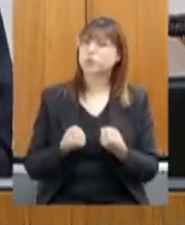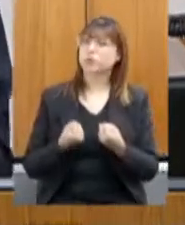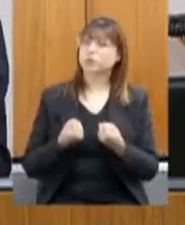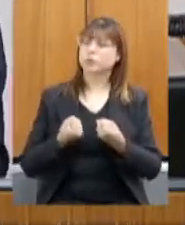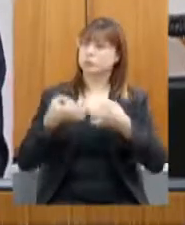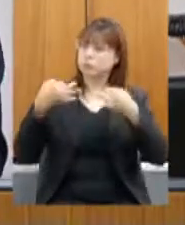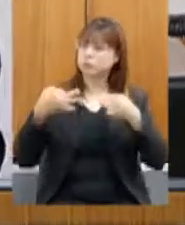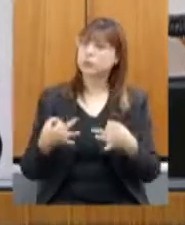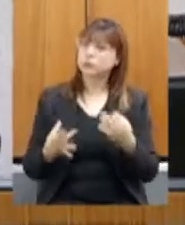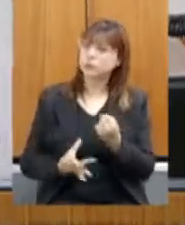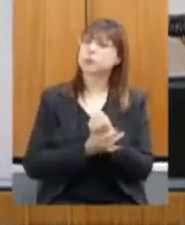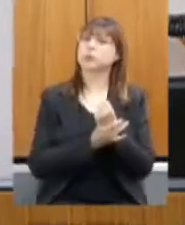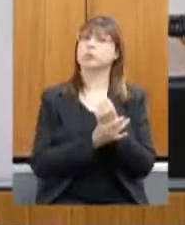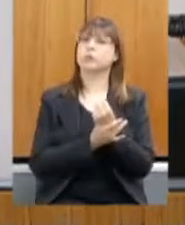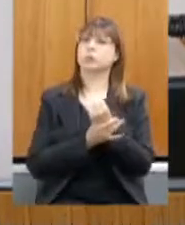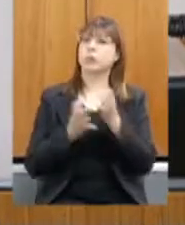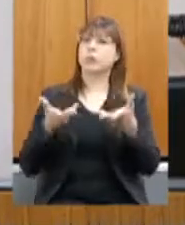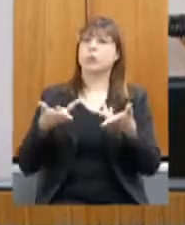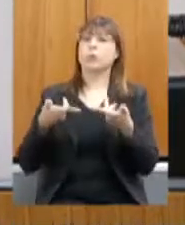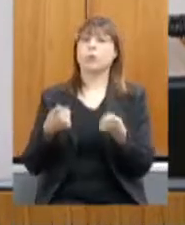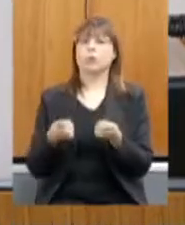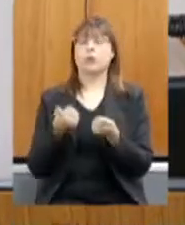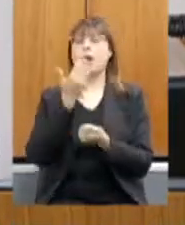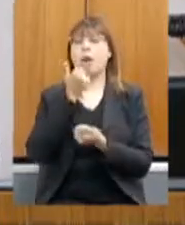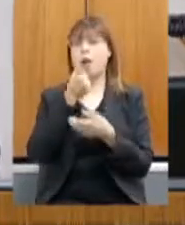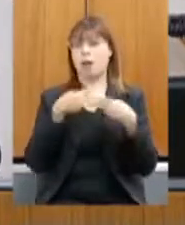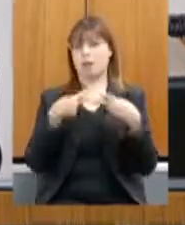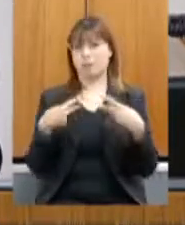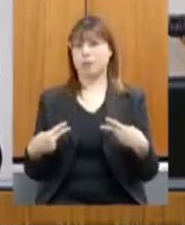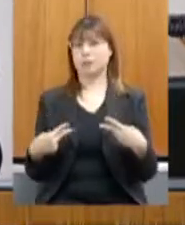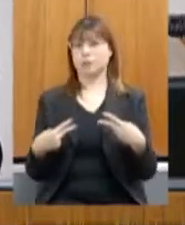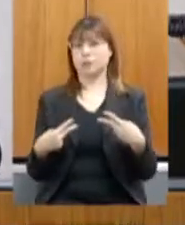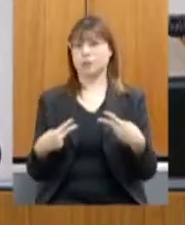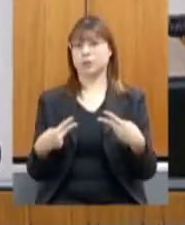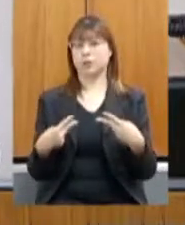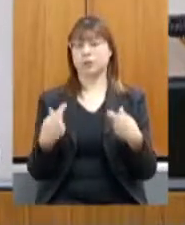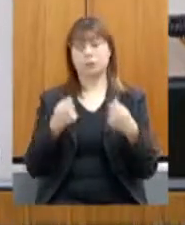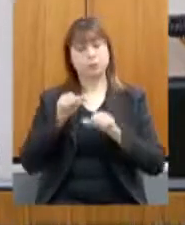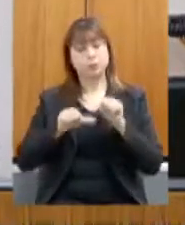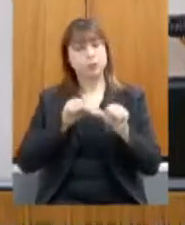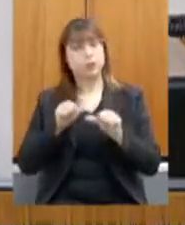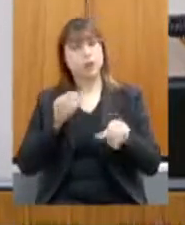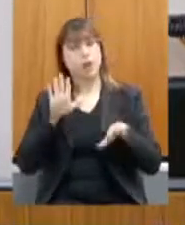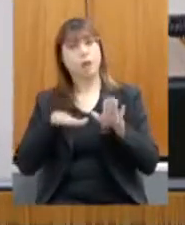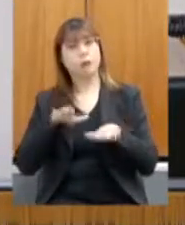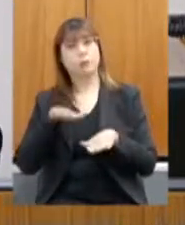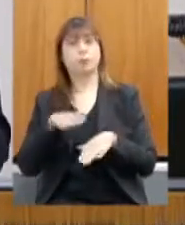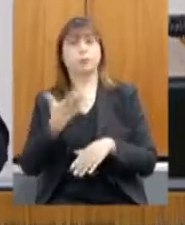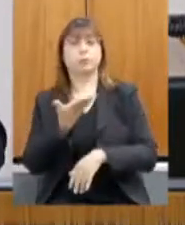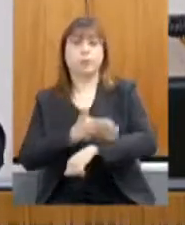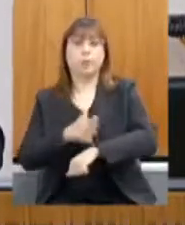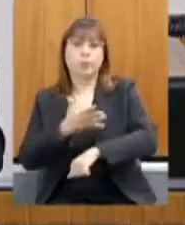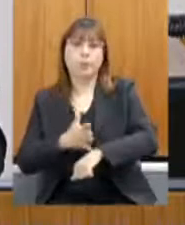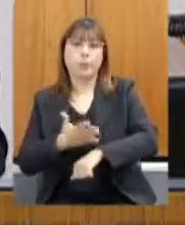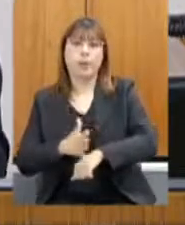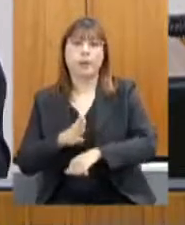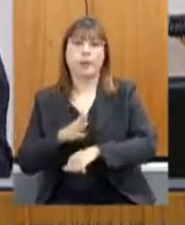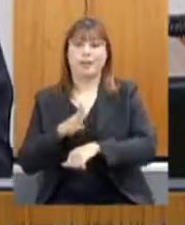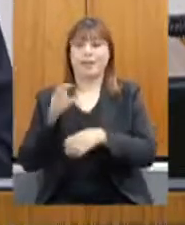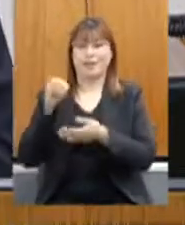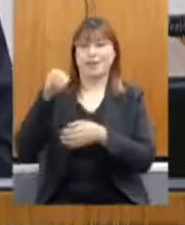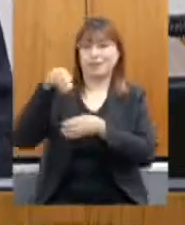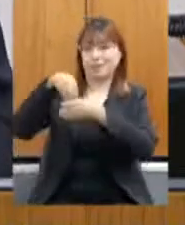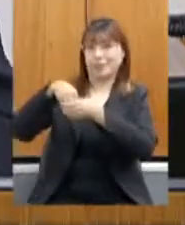da qualidade desses alimentos produzidos, alterando práticas, não só na fazenda durante a produção,